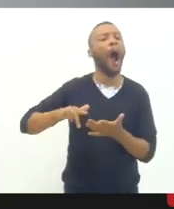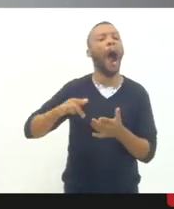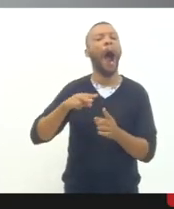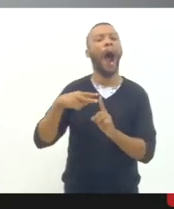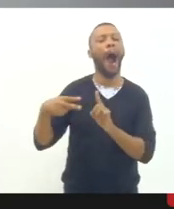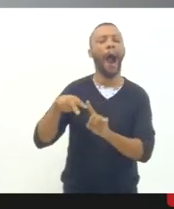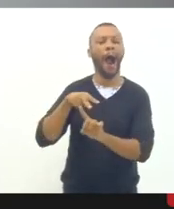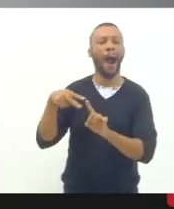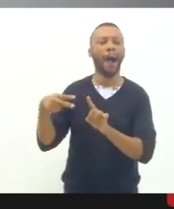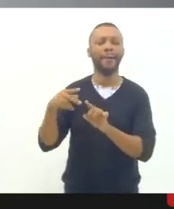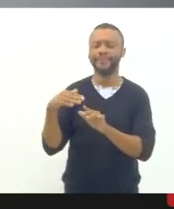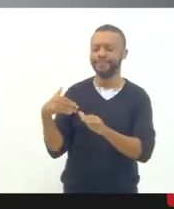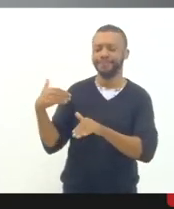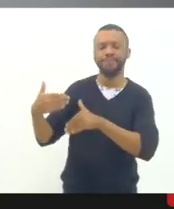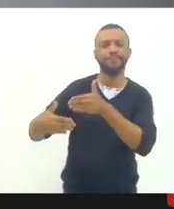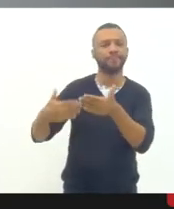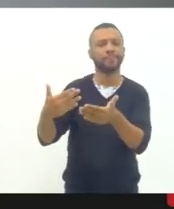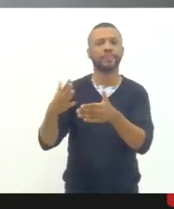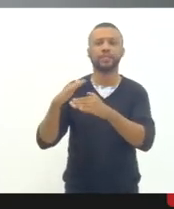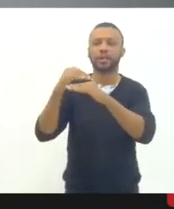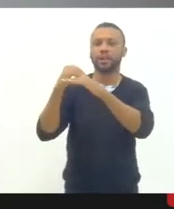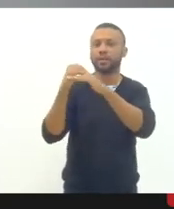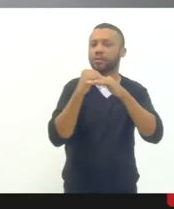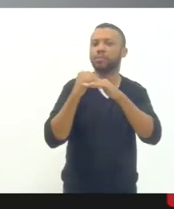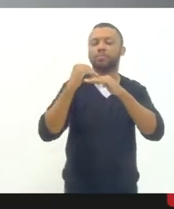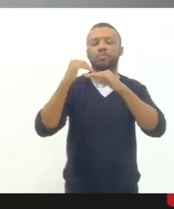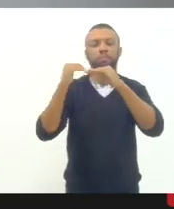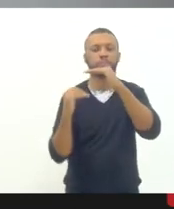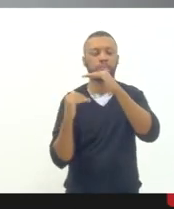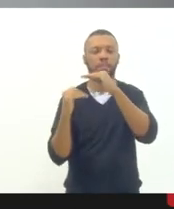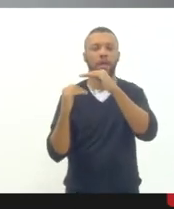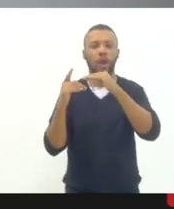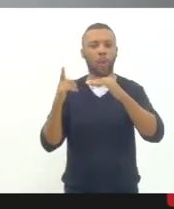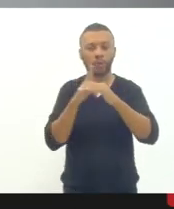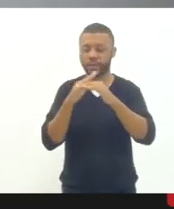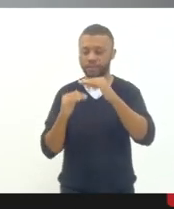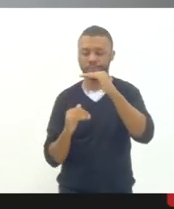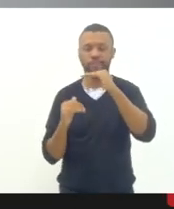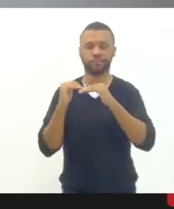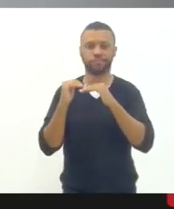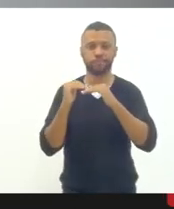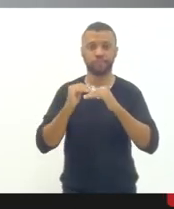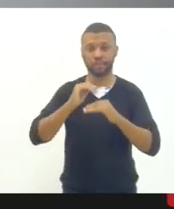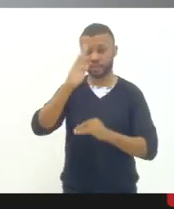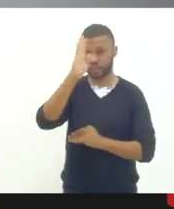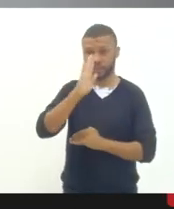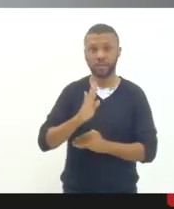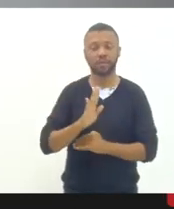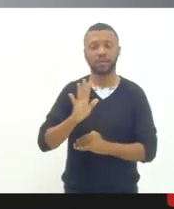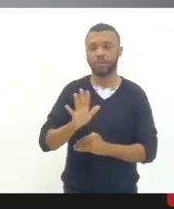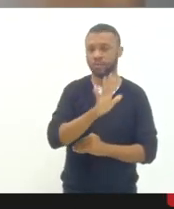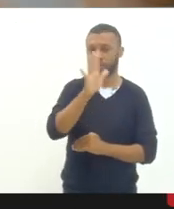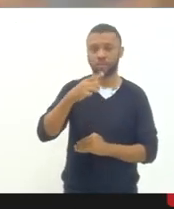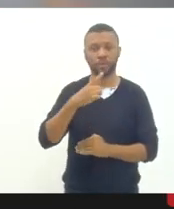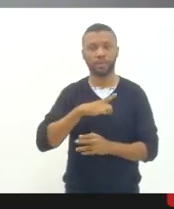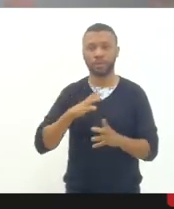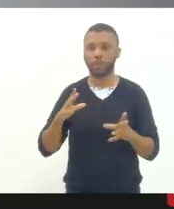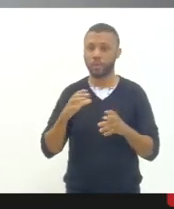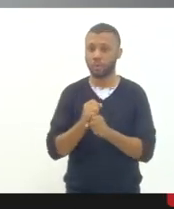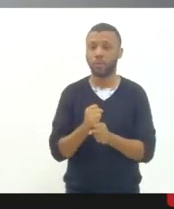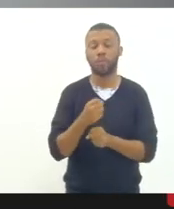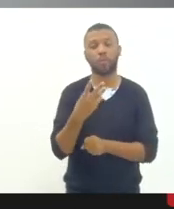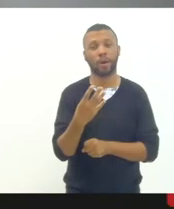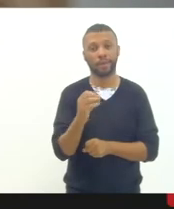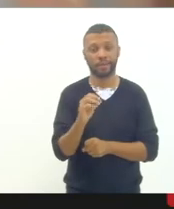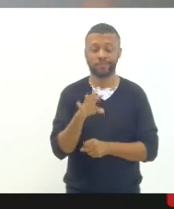e nas diversidades e desigualdades no Brasil então a gente traz 40 metas a primeira